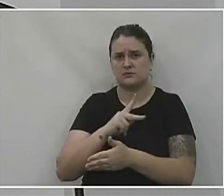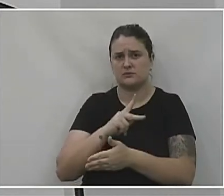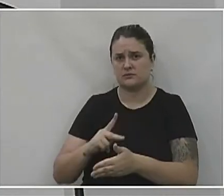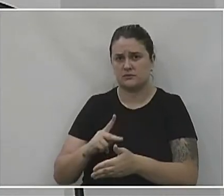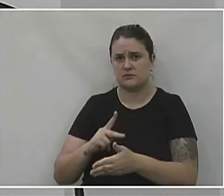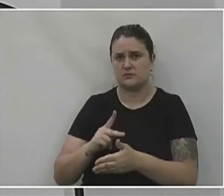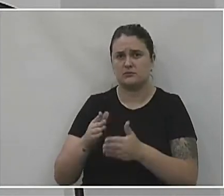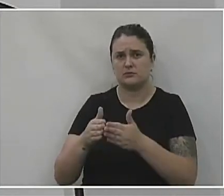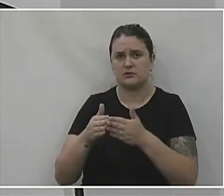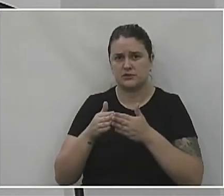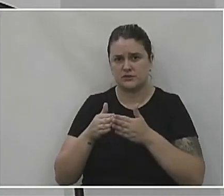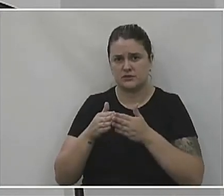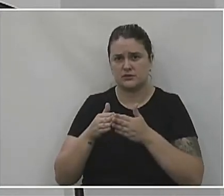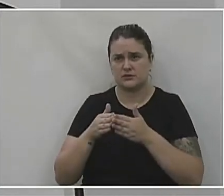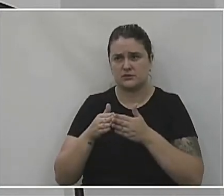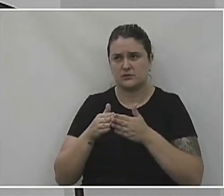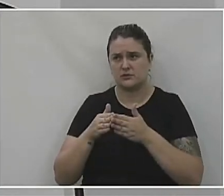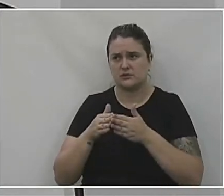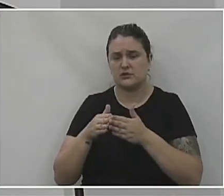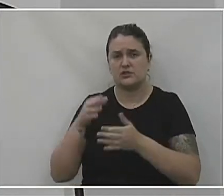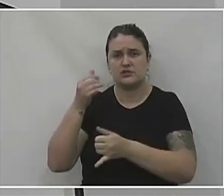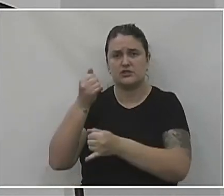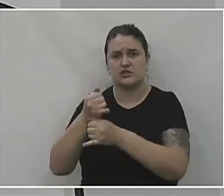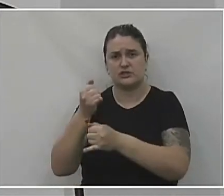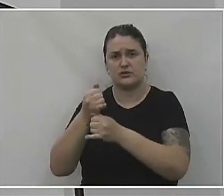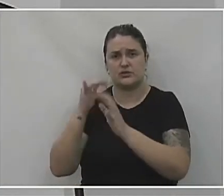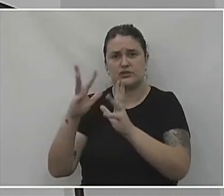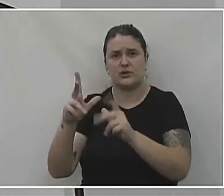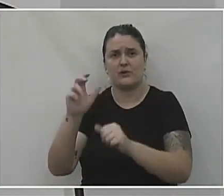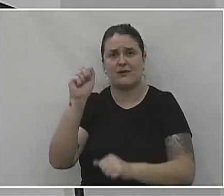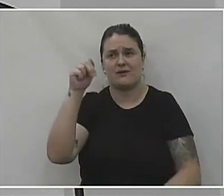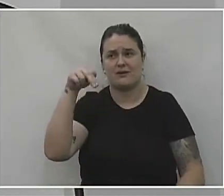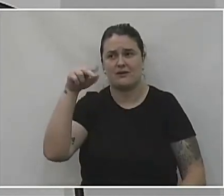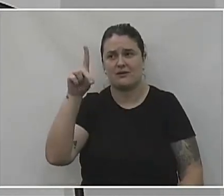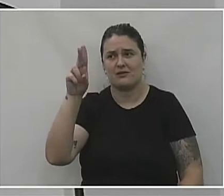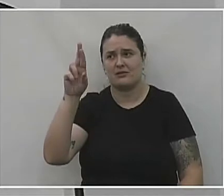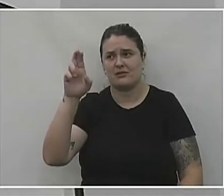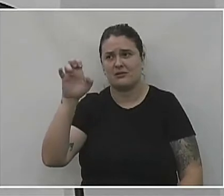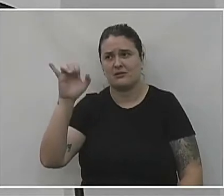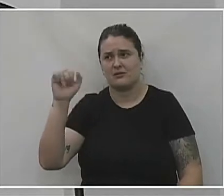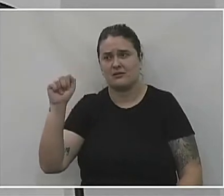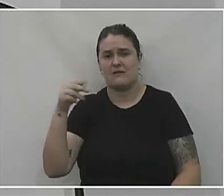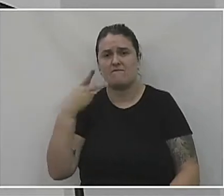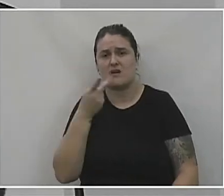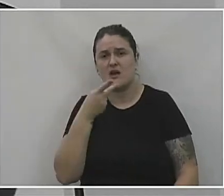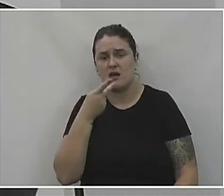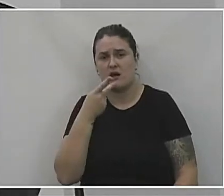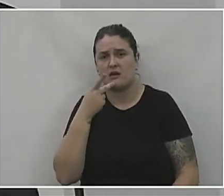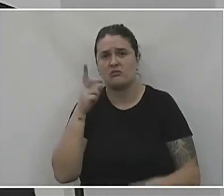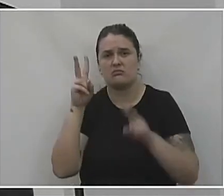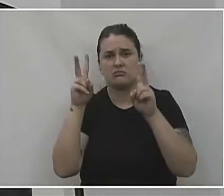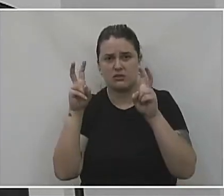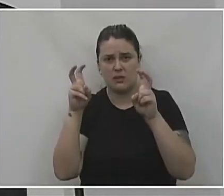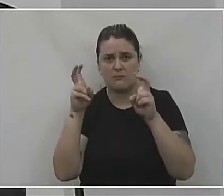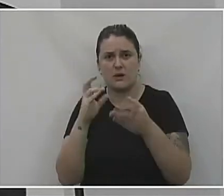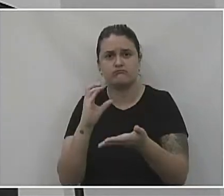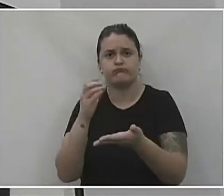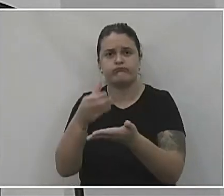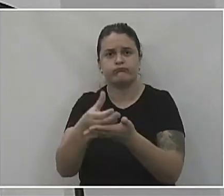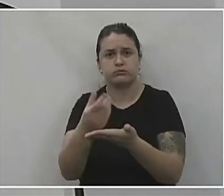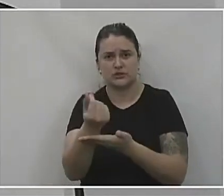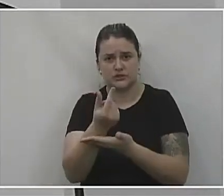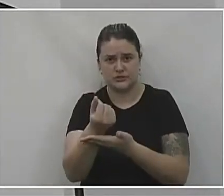da Câmara, eu solicito que a nossa diretora-geral, Andréa Duarte, venha até ao púlpito para falar sobre a prestação de